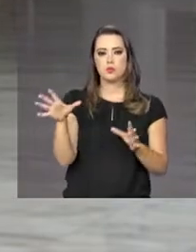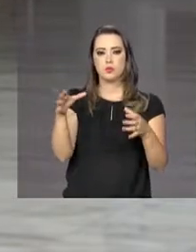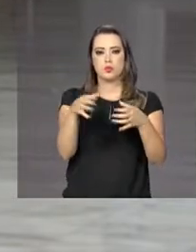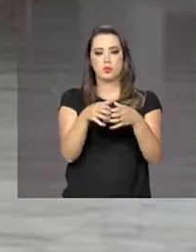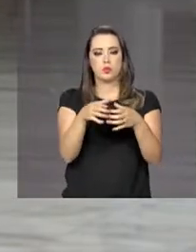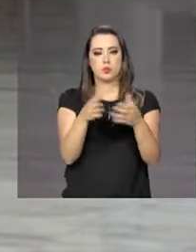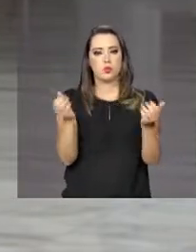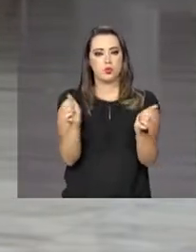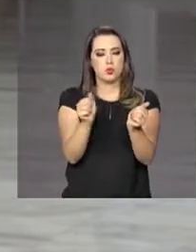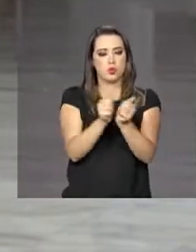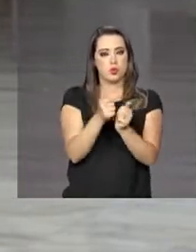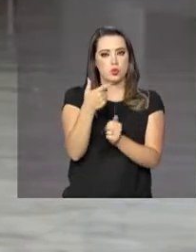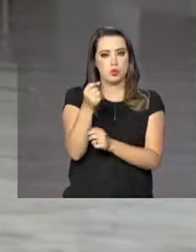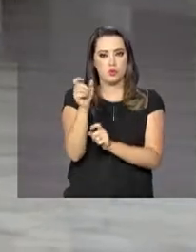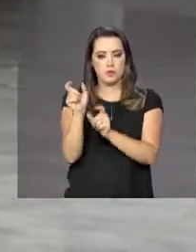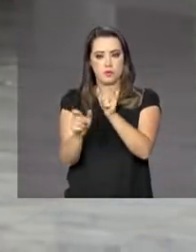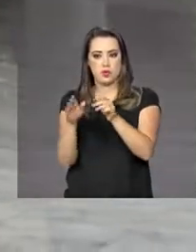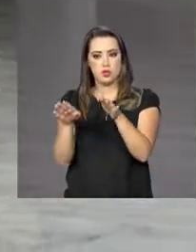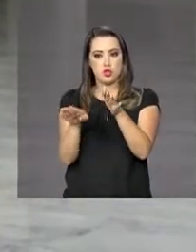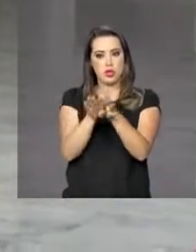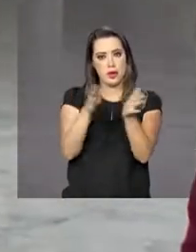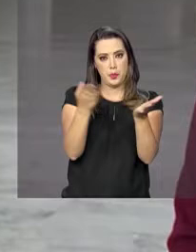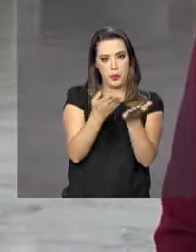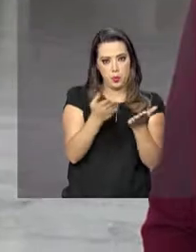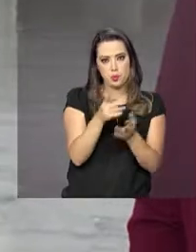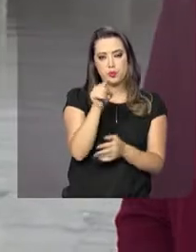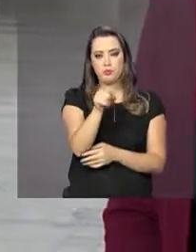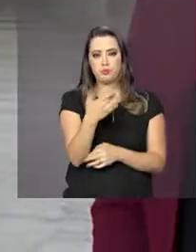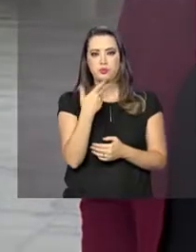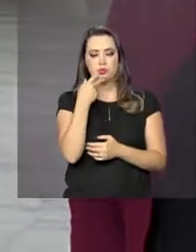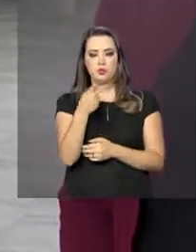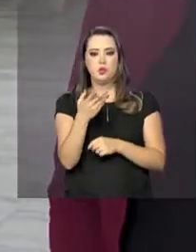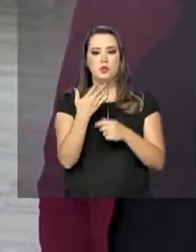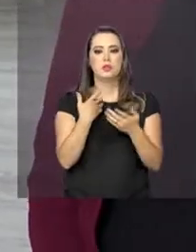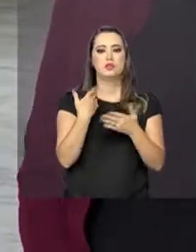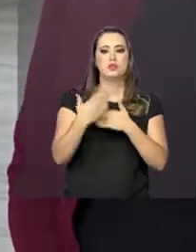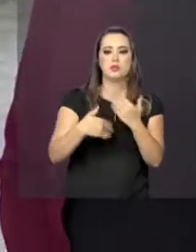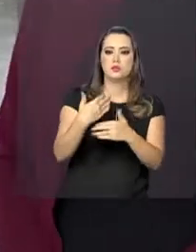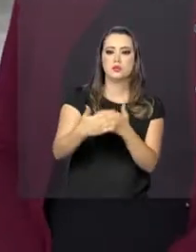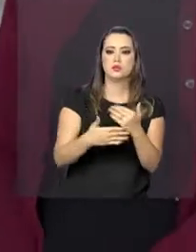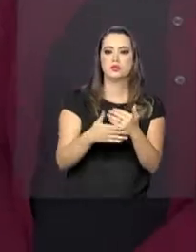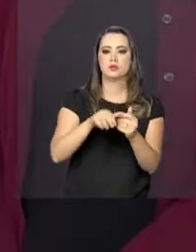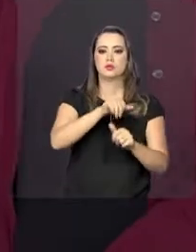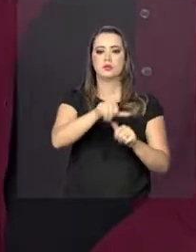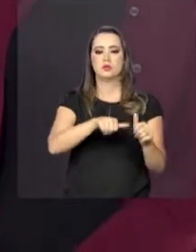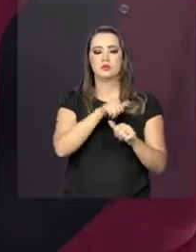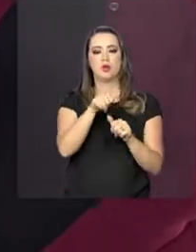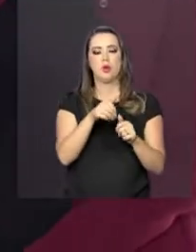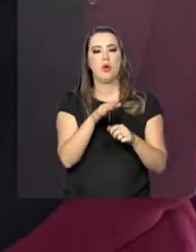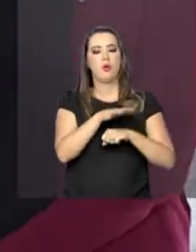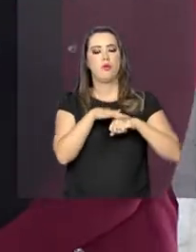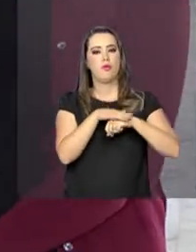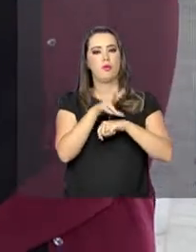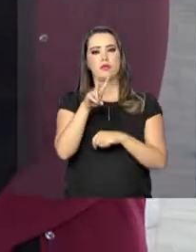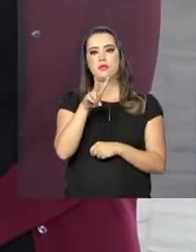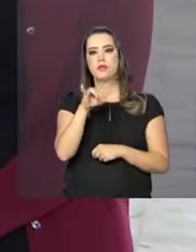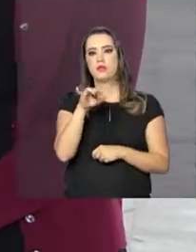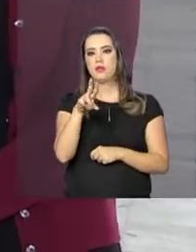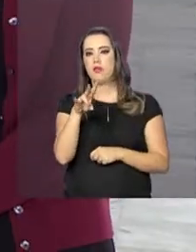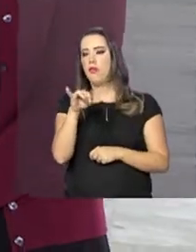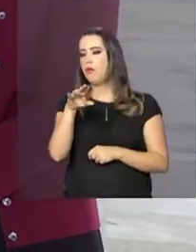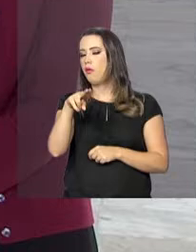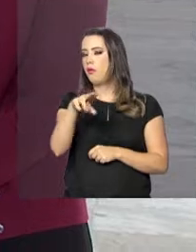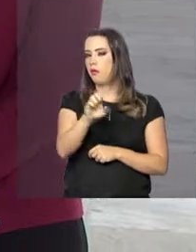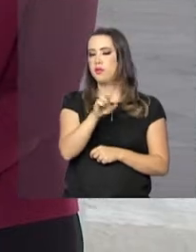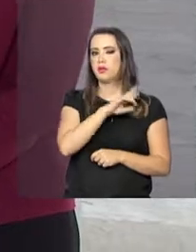os 20 de hoje. E para falar sobre esse processo de interiorização, eu converso com a Viviane S, que é representante da